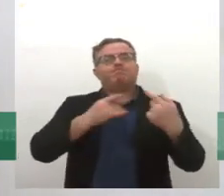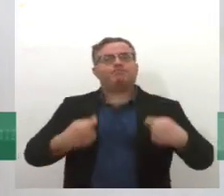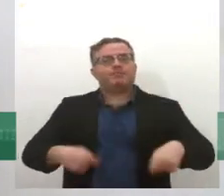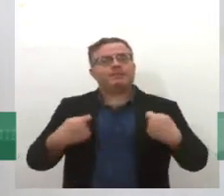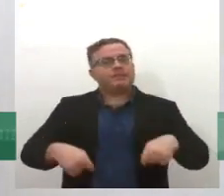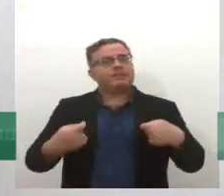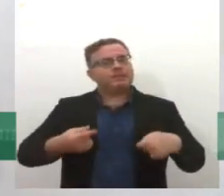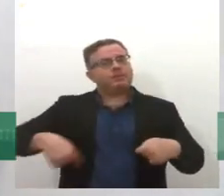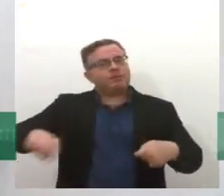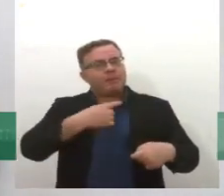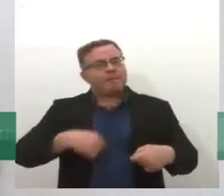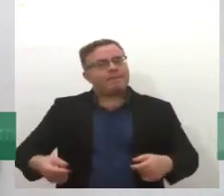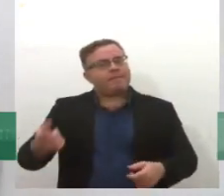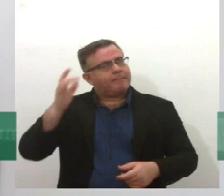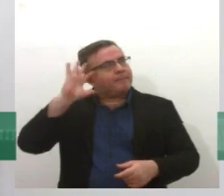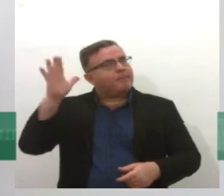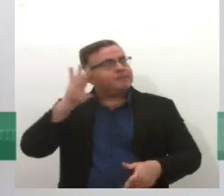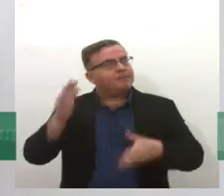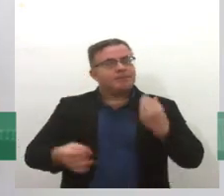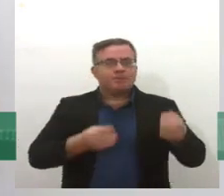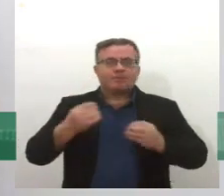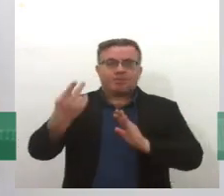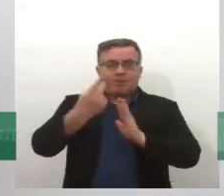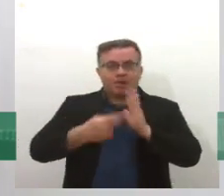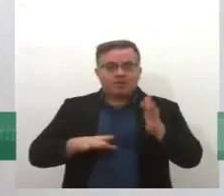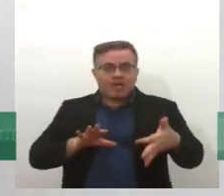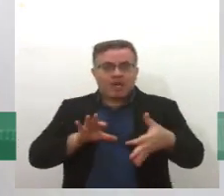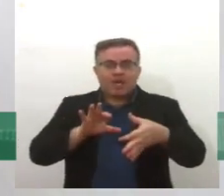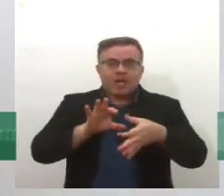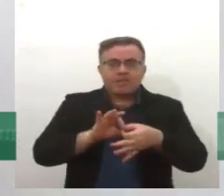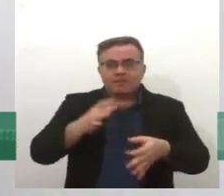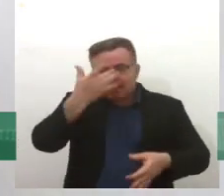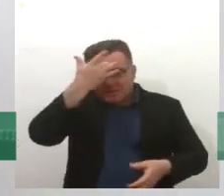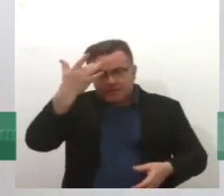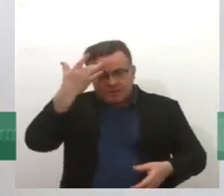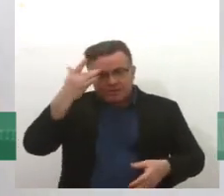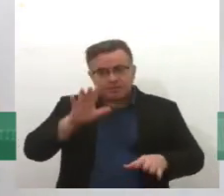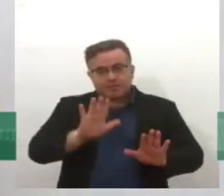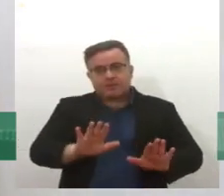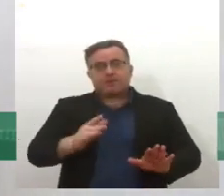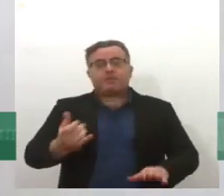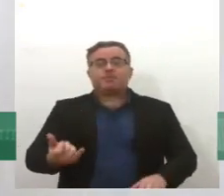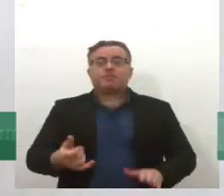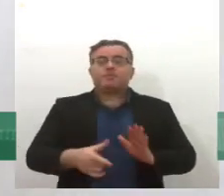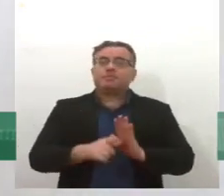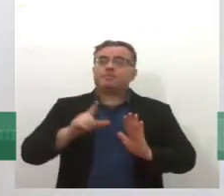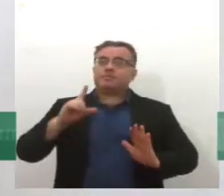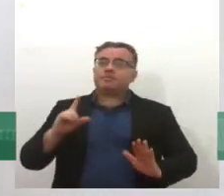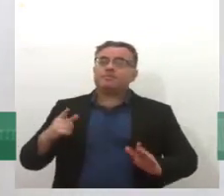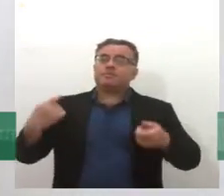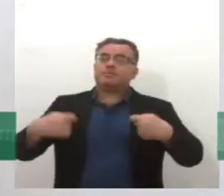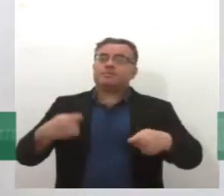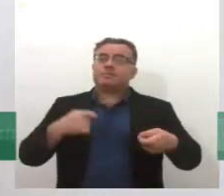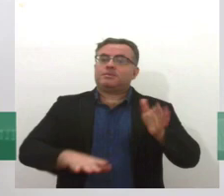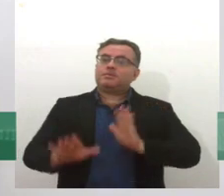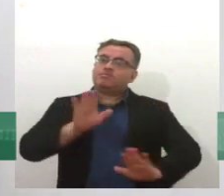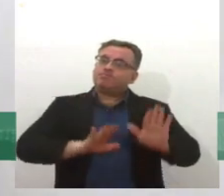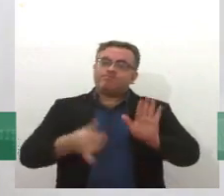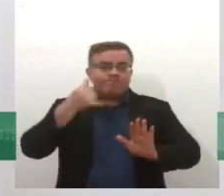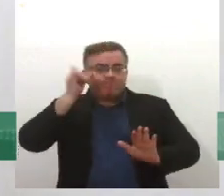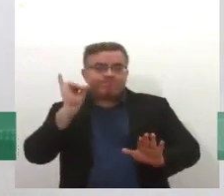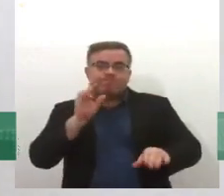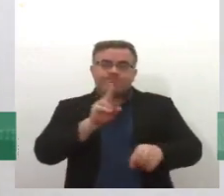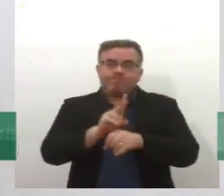a gente pensar cada vez mais projetos voltados para a saúde mental, mas é importante também que a gente traga uma perspectiva de prevenção e promoção à saúde.